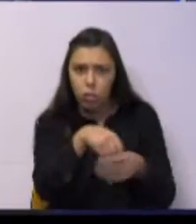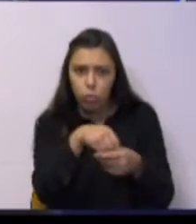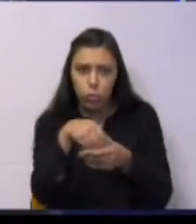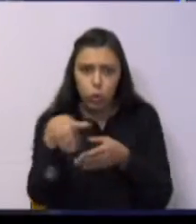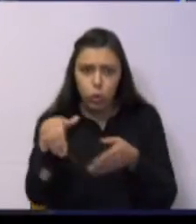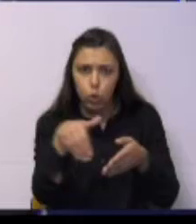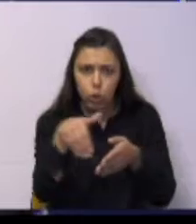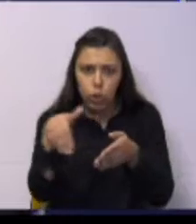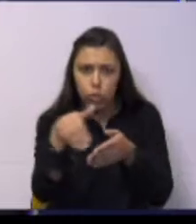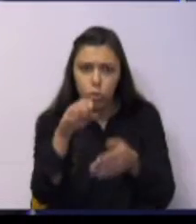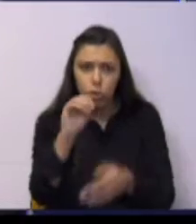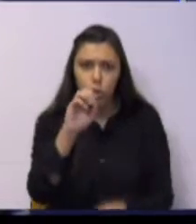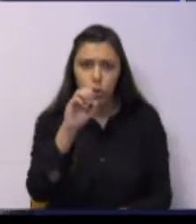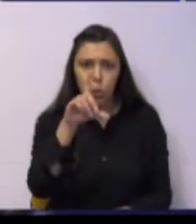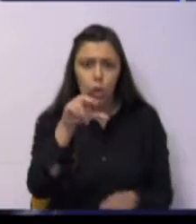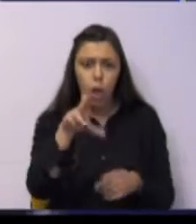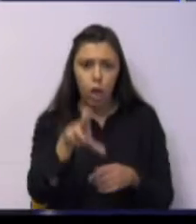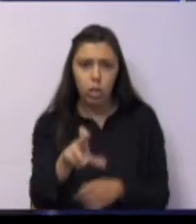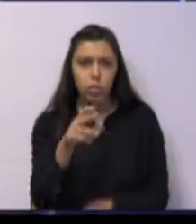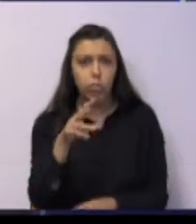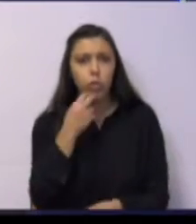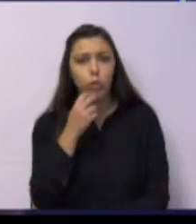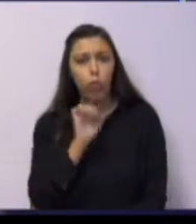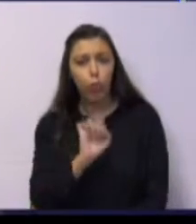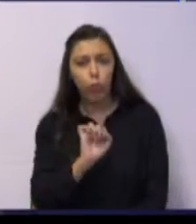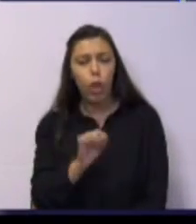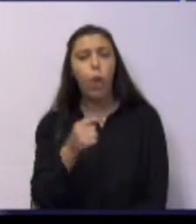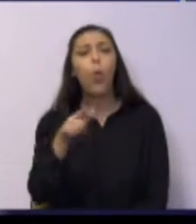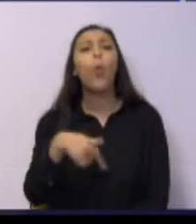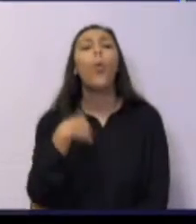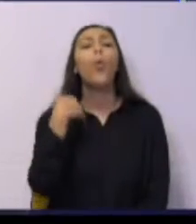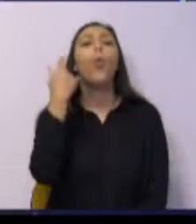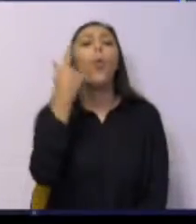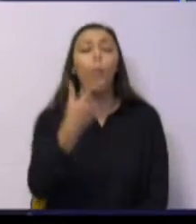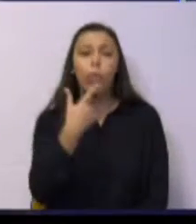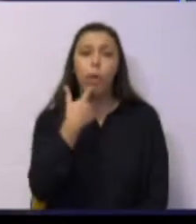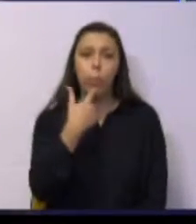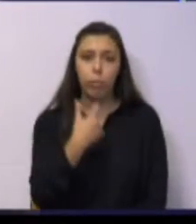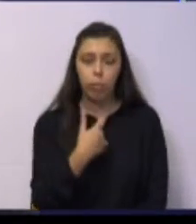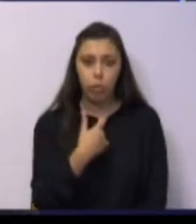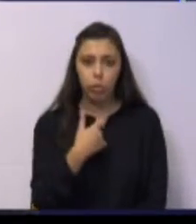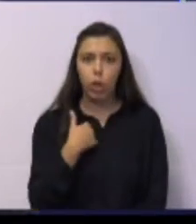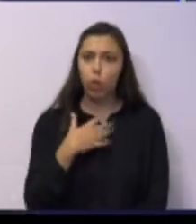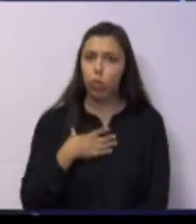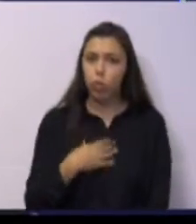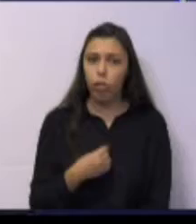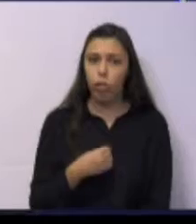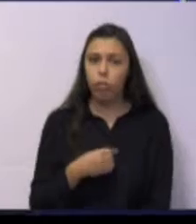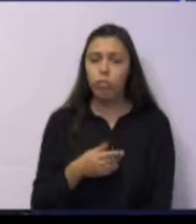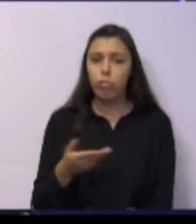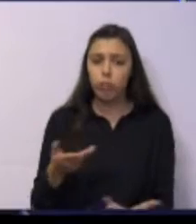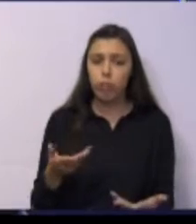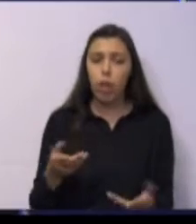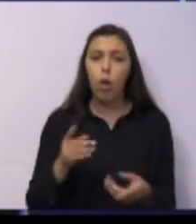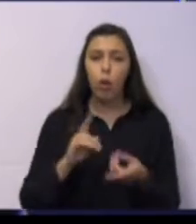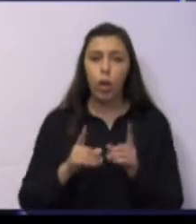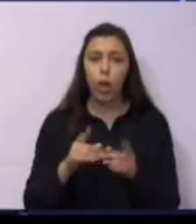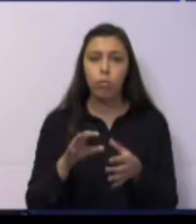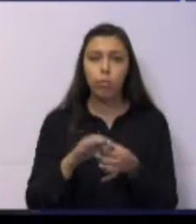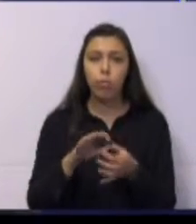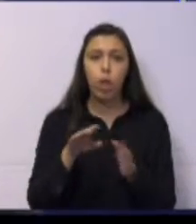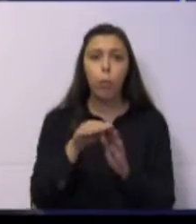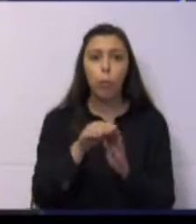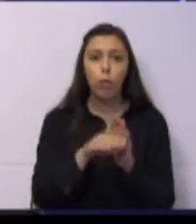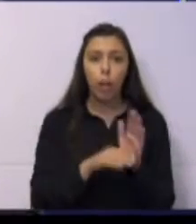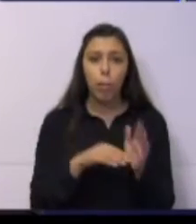O que é a Câmara